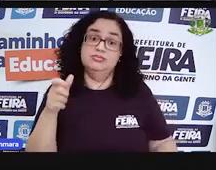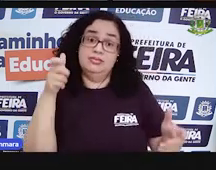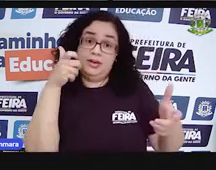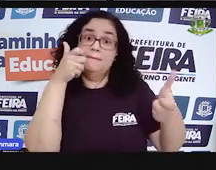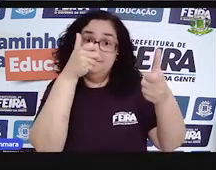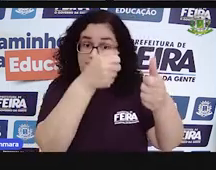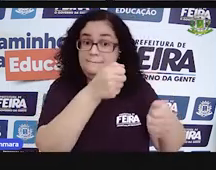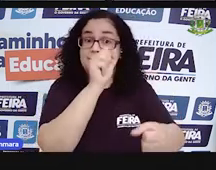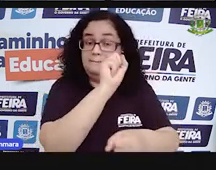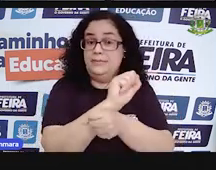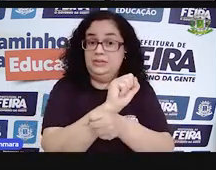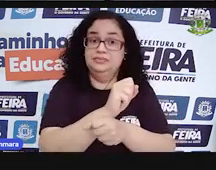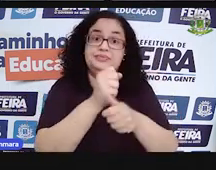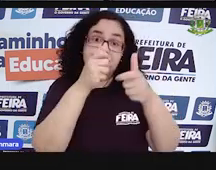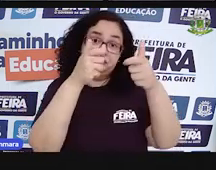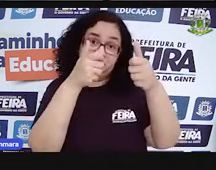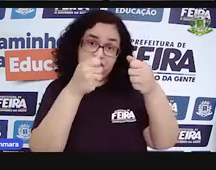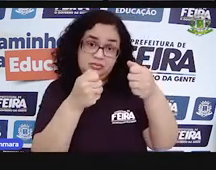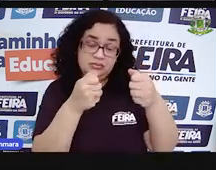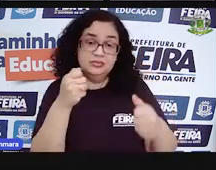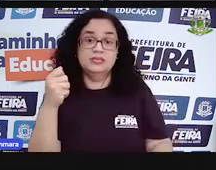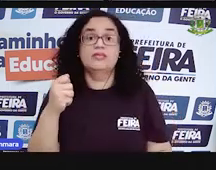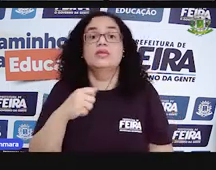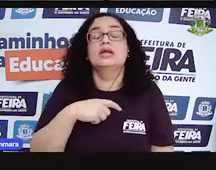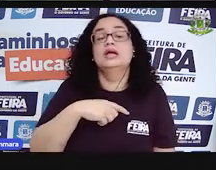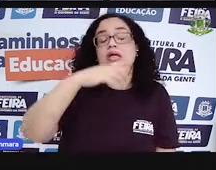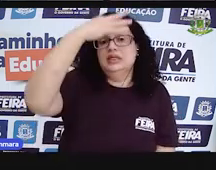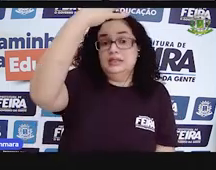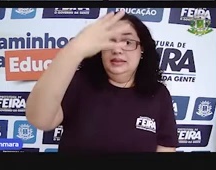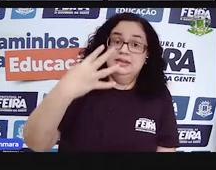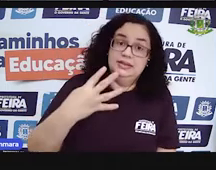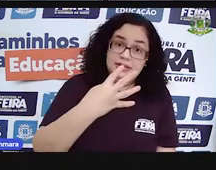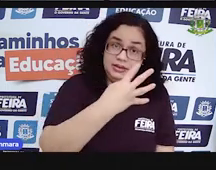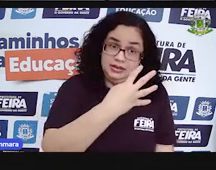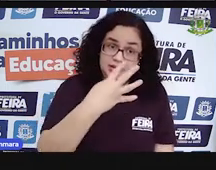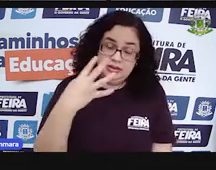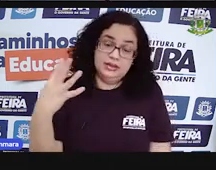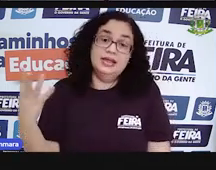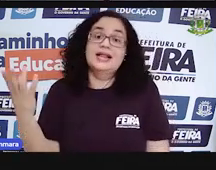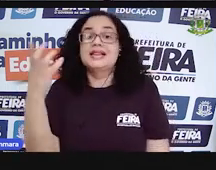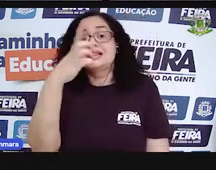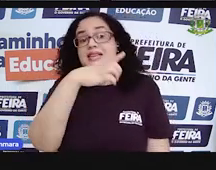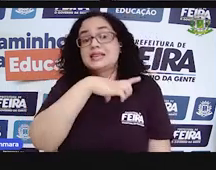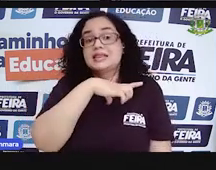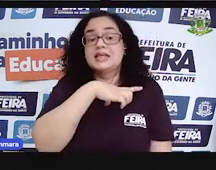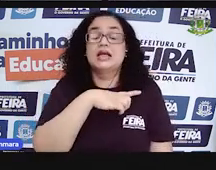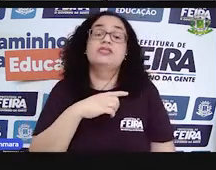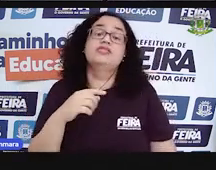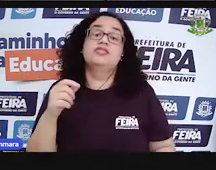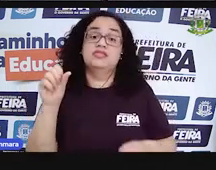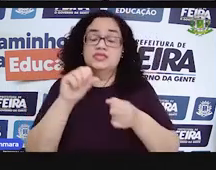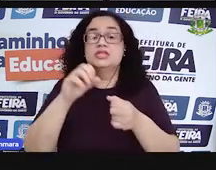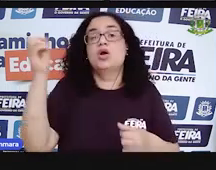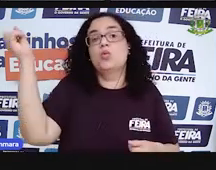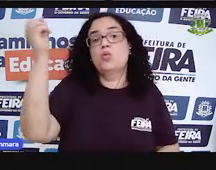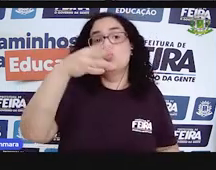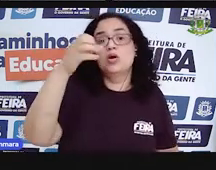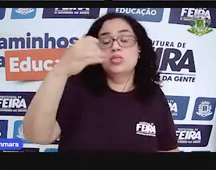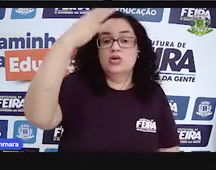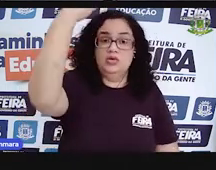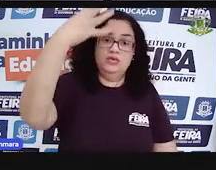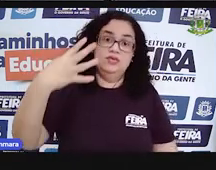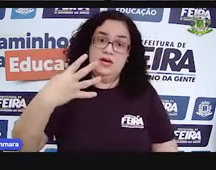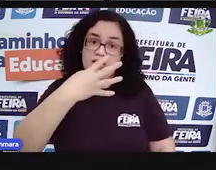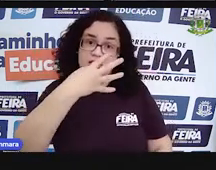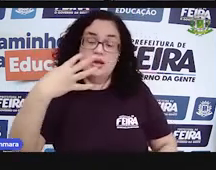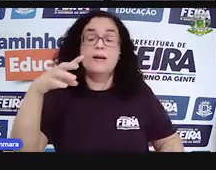na aula anterior, um print onde aparecia essa tabela, e aí você teria que fazer uma nova tabela num caderno, num papel,